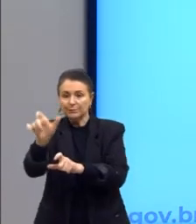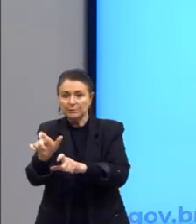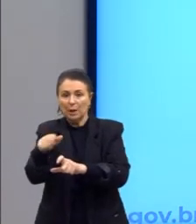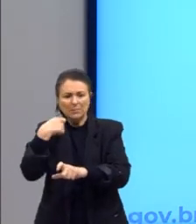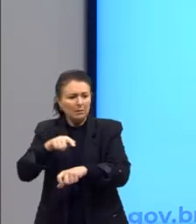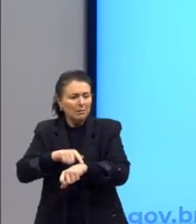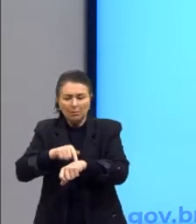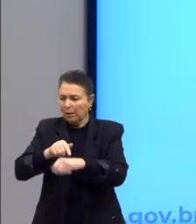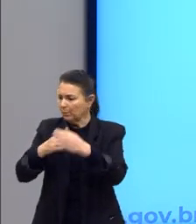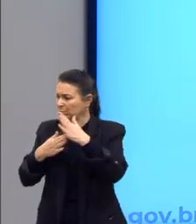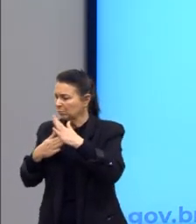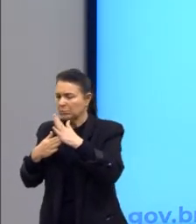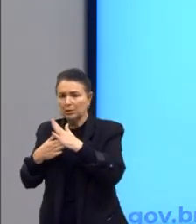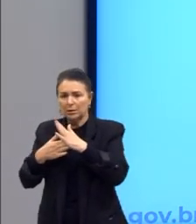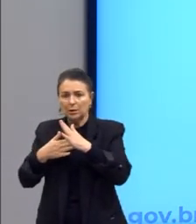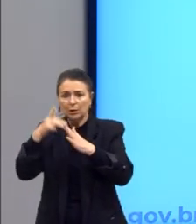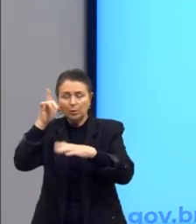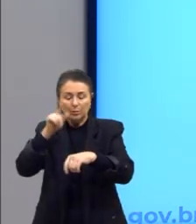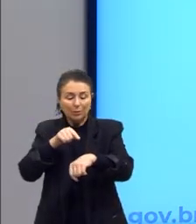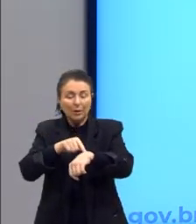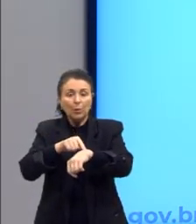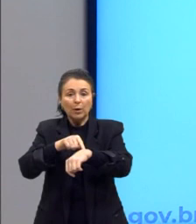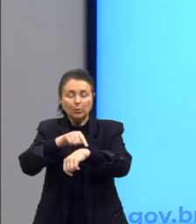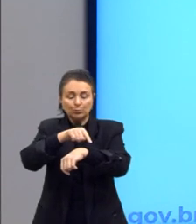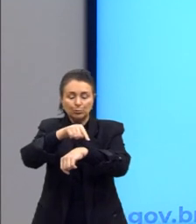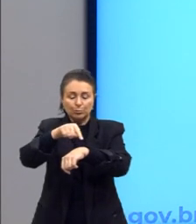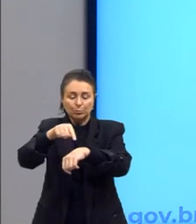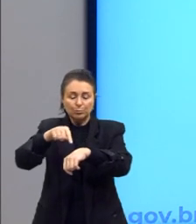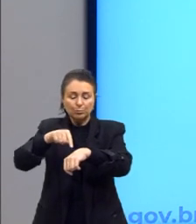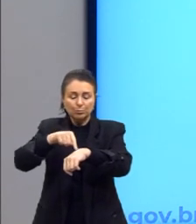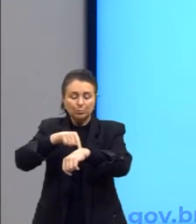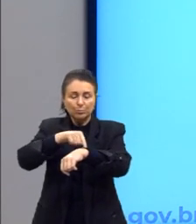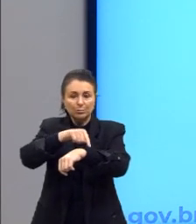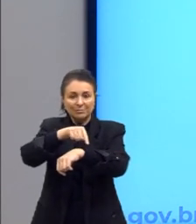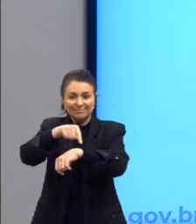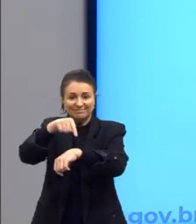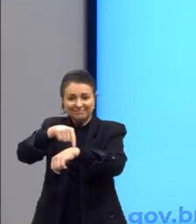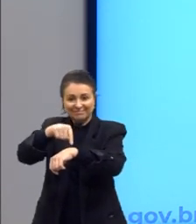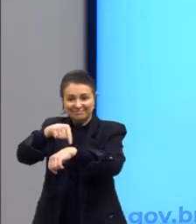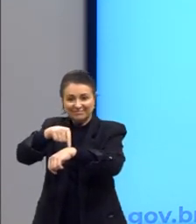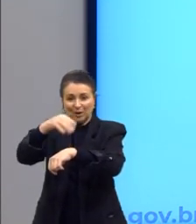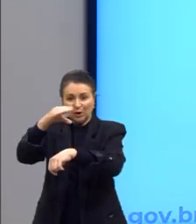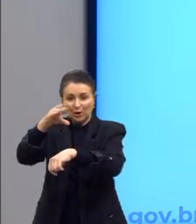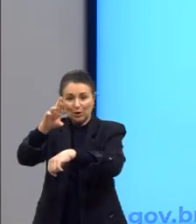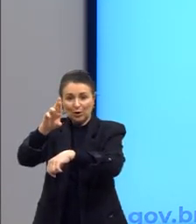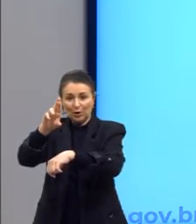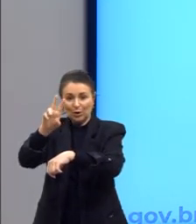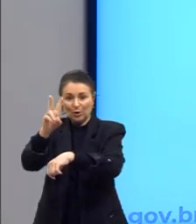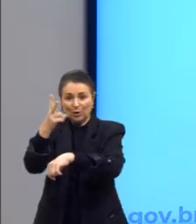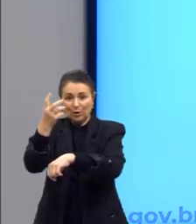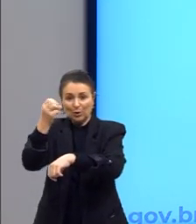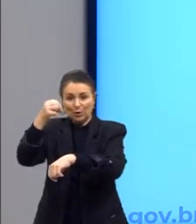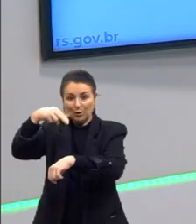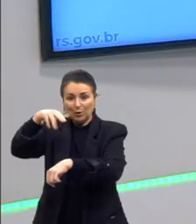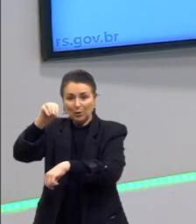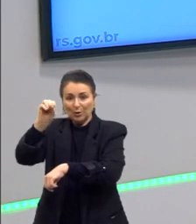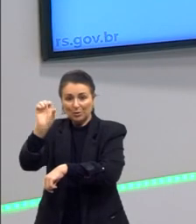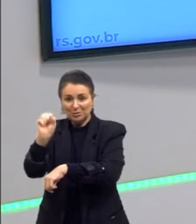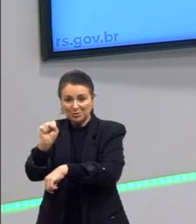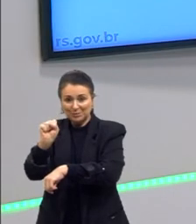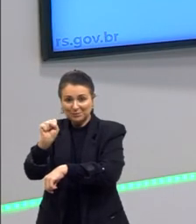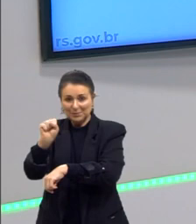tempo para tudo. Nós seguimos o relógio. Nós seguimos o cronos. Já, por exemplo, os